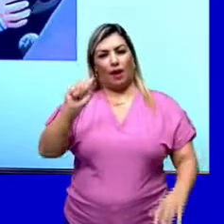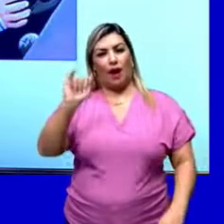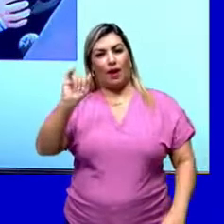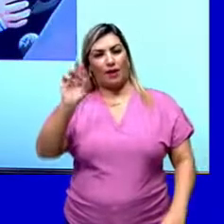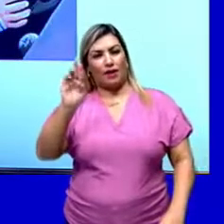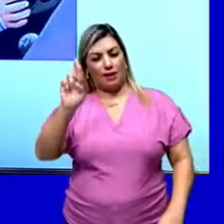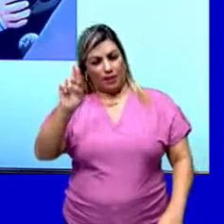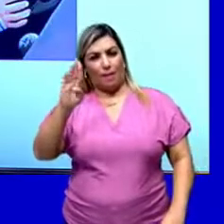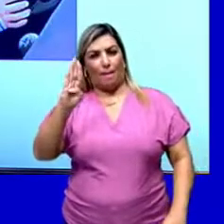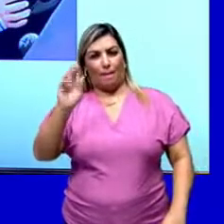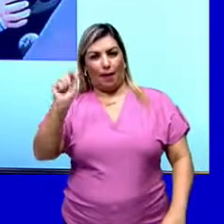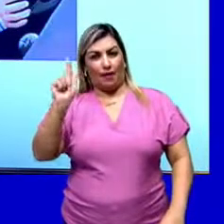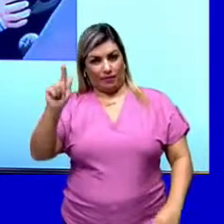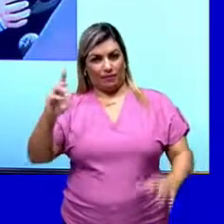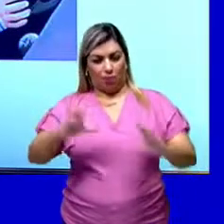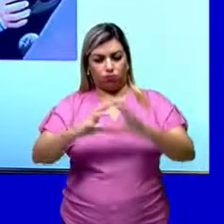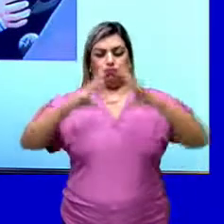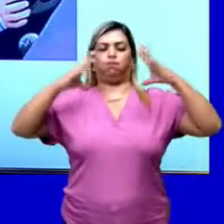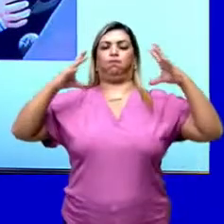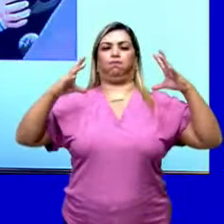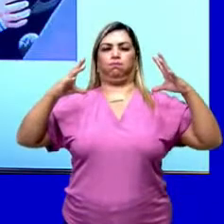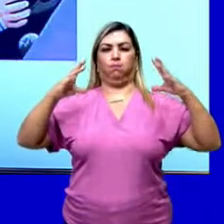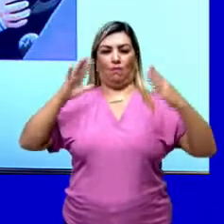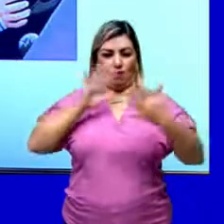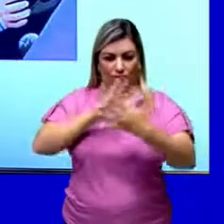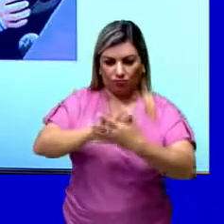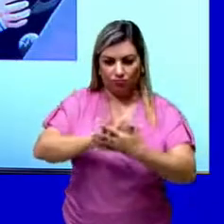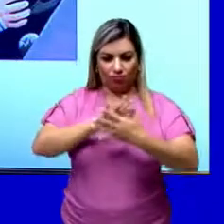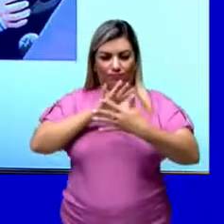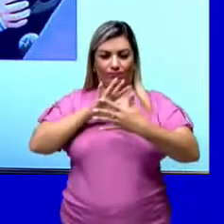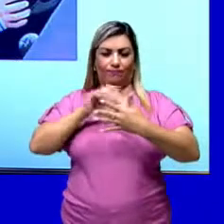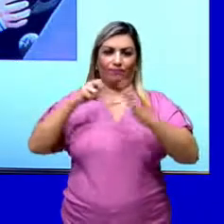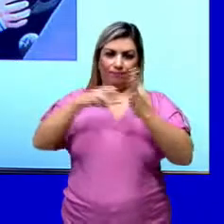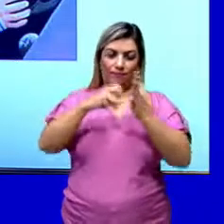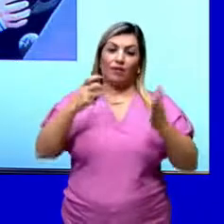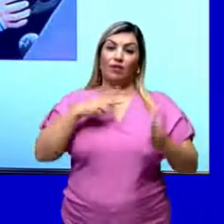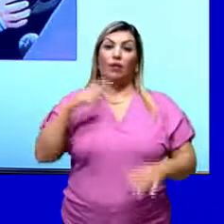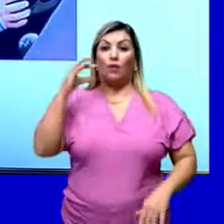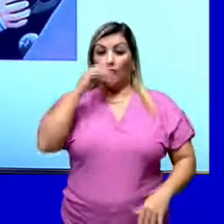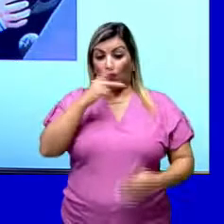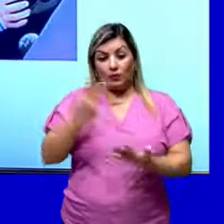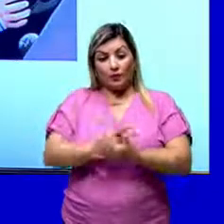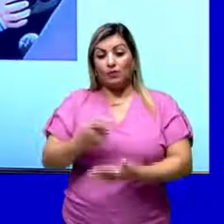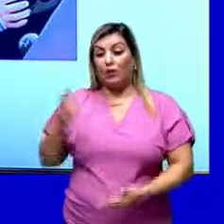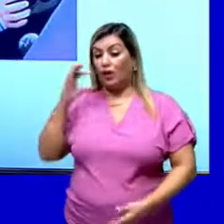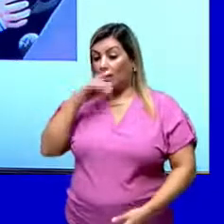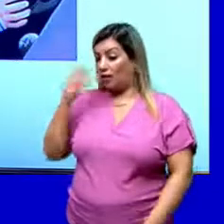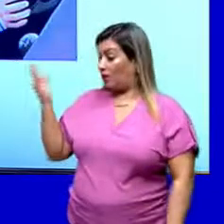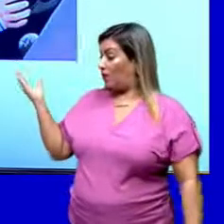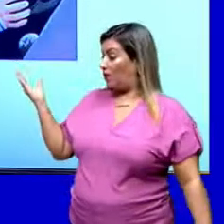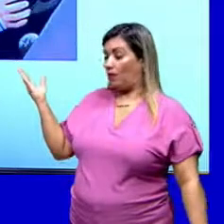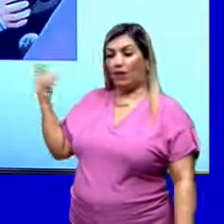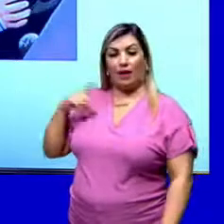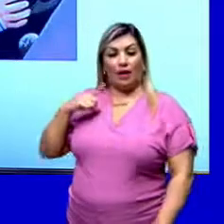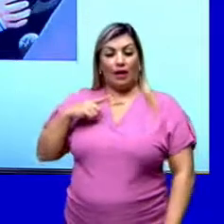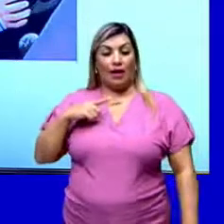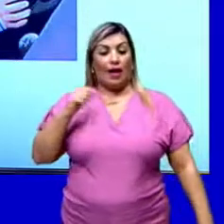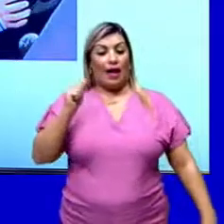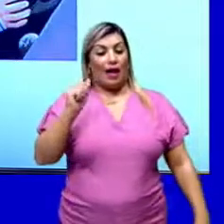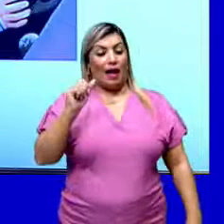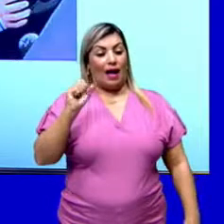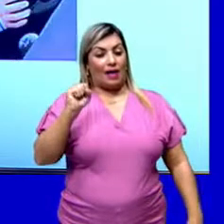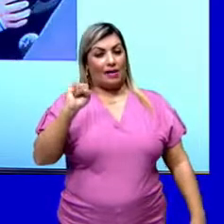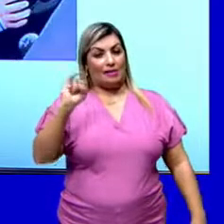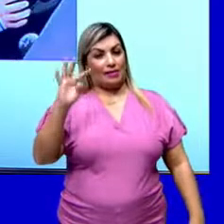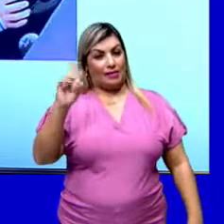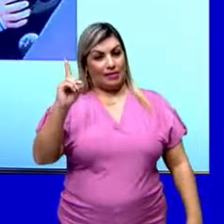Ou seja, a decomposição da azida de sódio por calor. Veja aqui comigo. A azida de sódio, que é